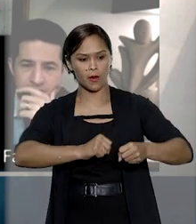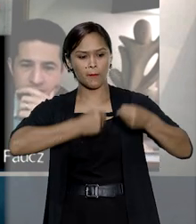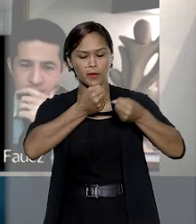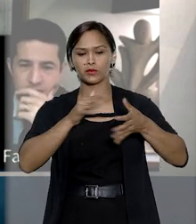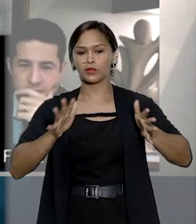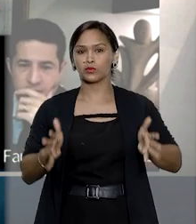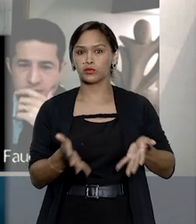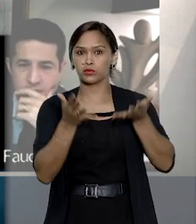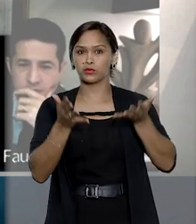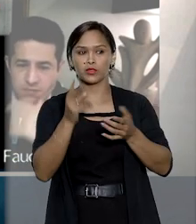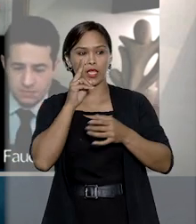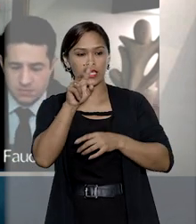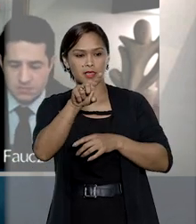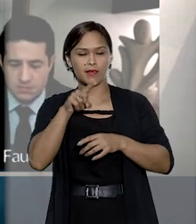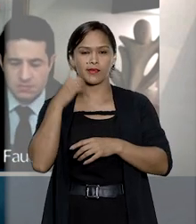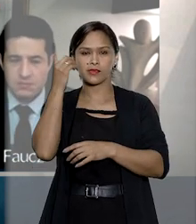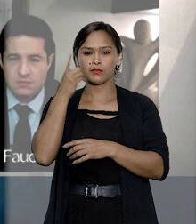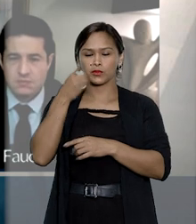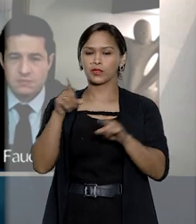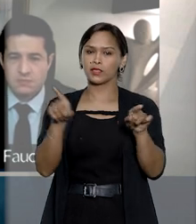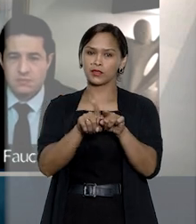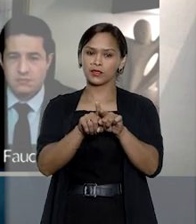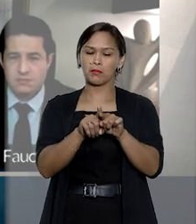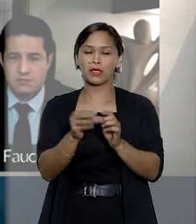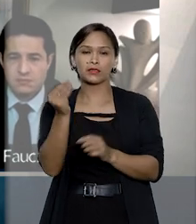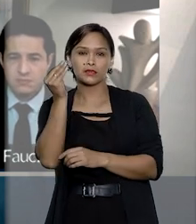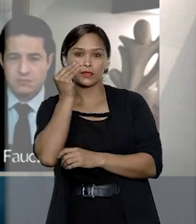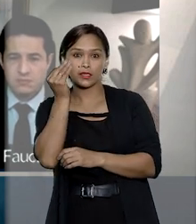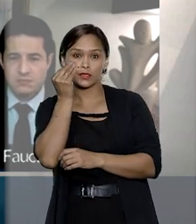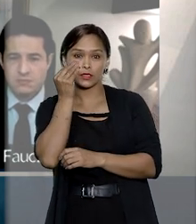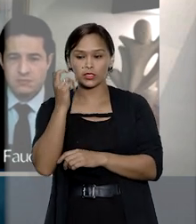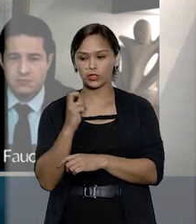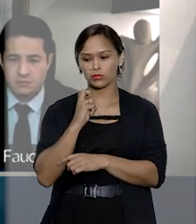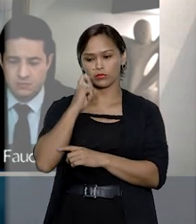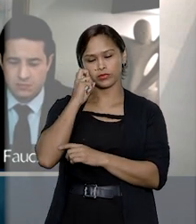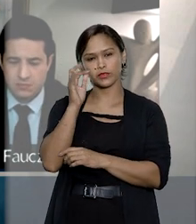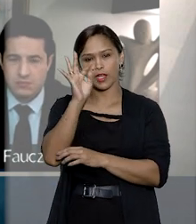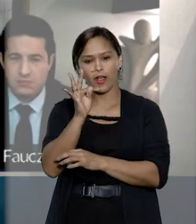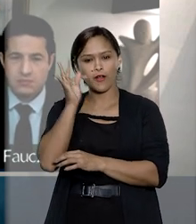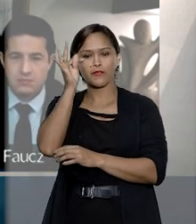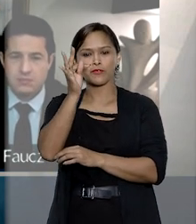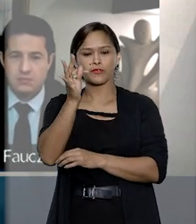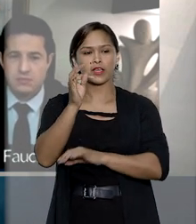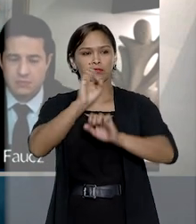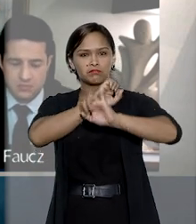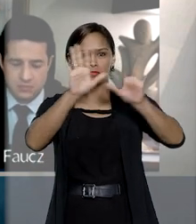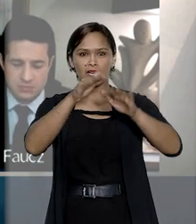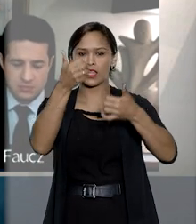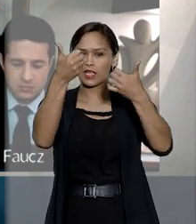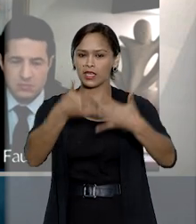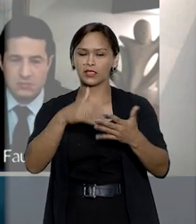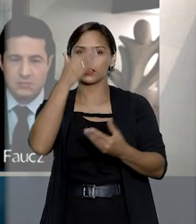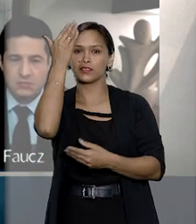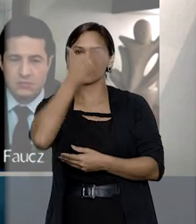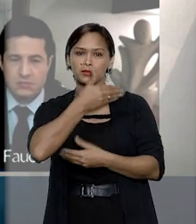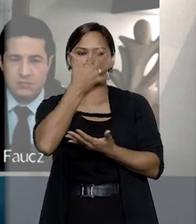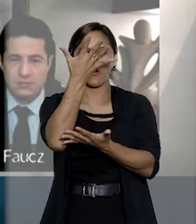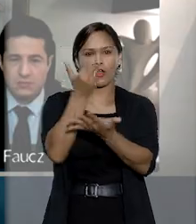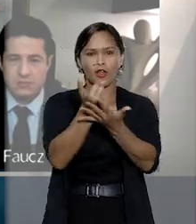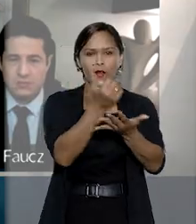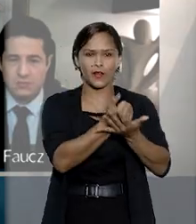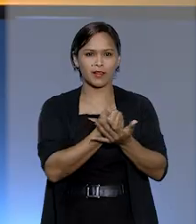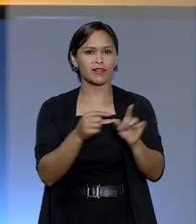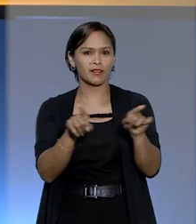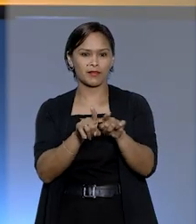influência da ex-deputada e as supostas tentativas de interferência na elucidação dos fatos e na colheita das